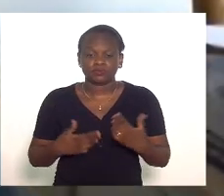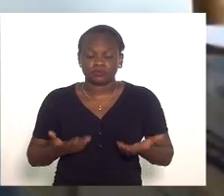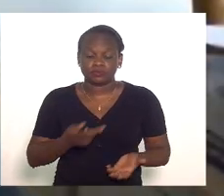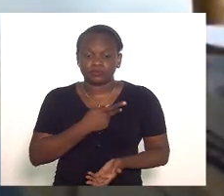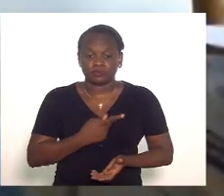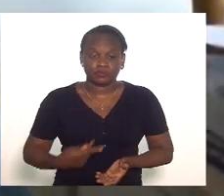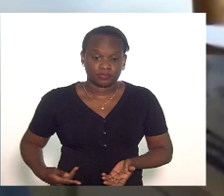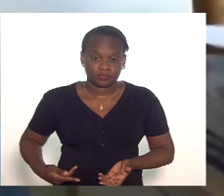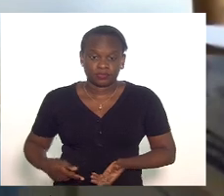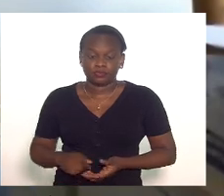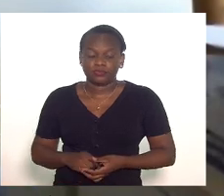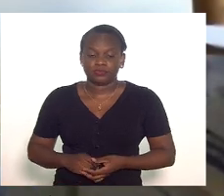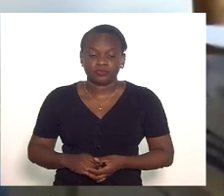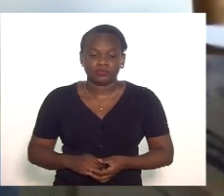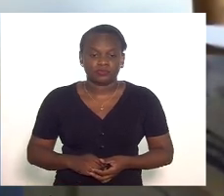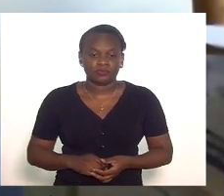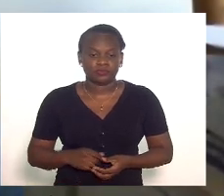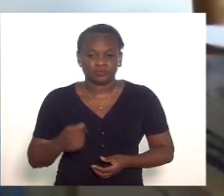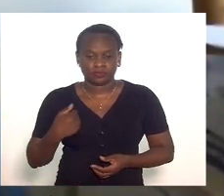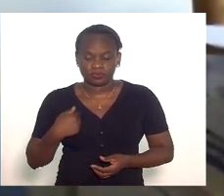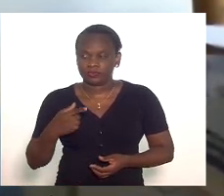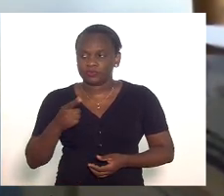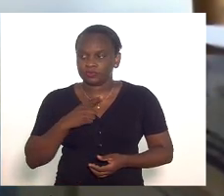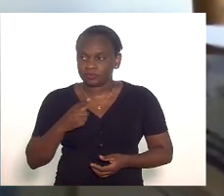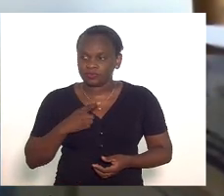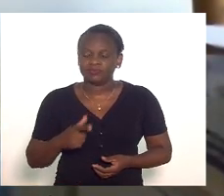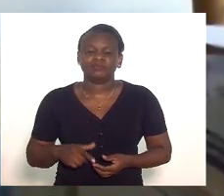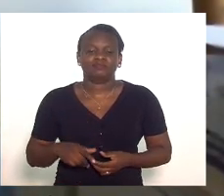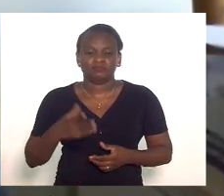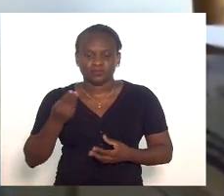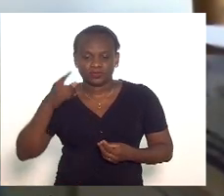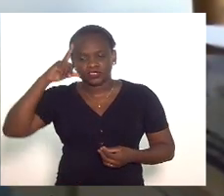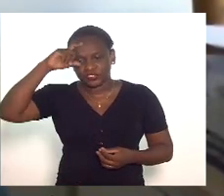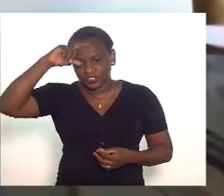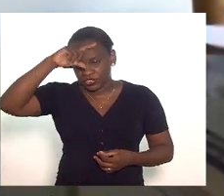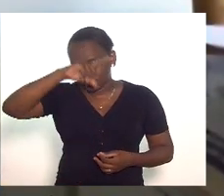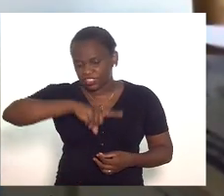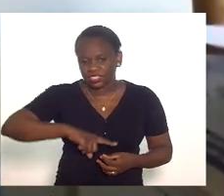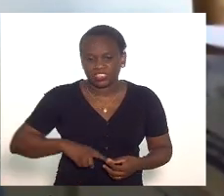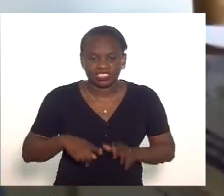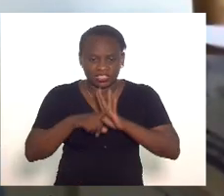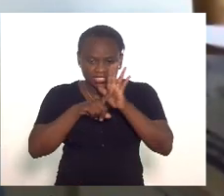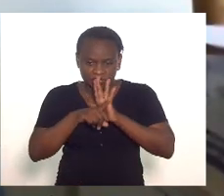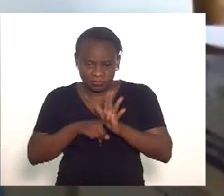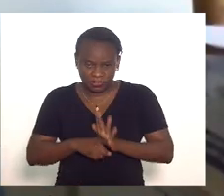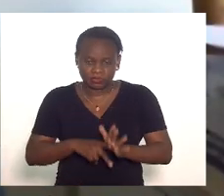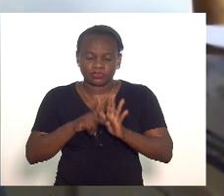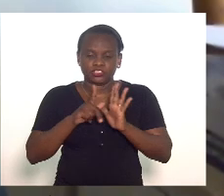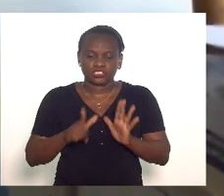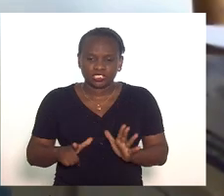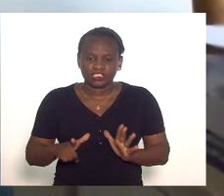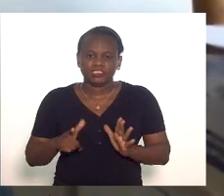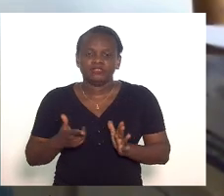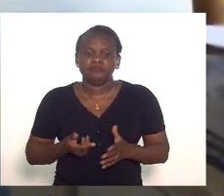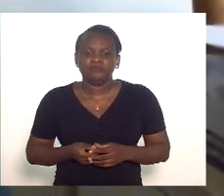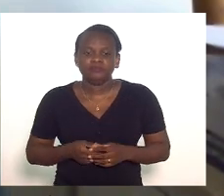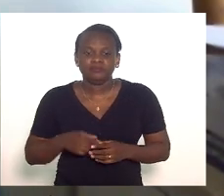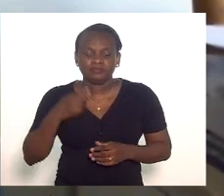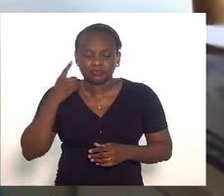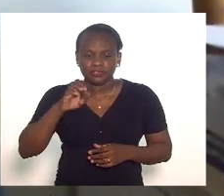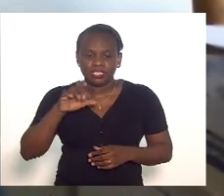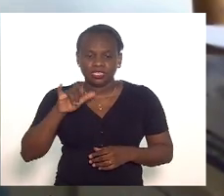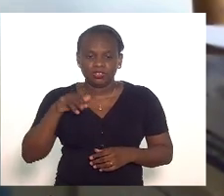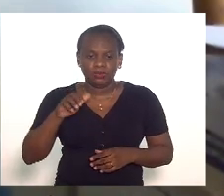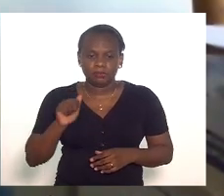eu tive muita dificuldade de examinar esse projeto deputado Eleomar Coelho